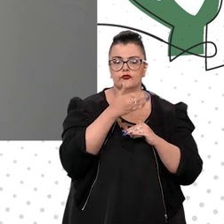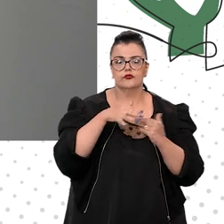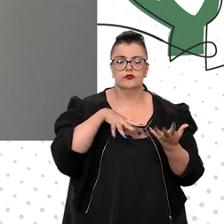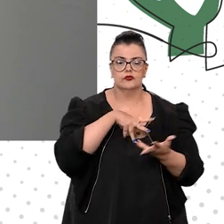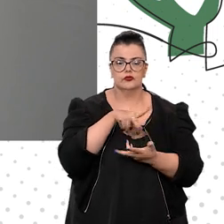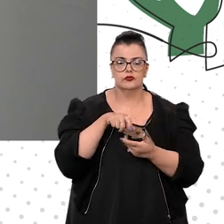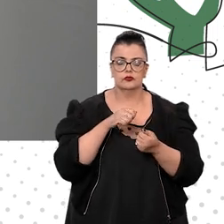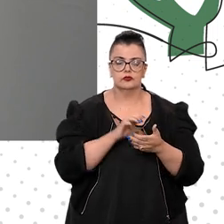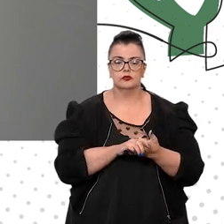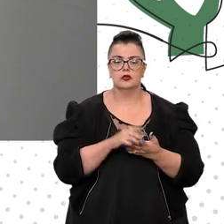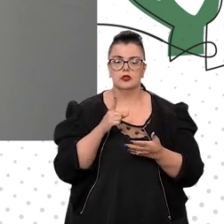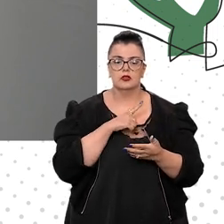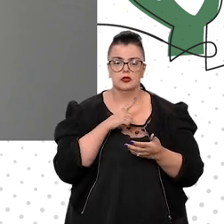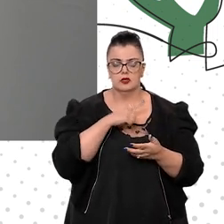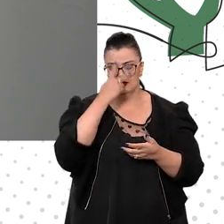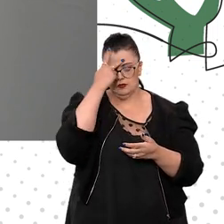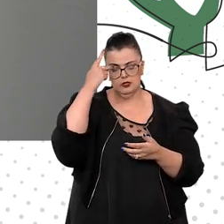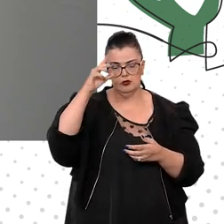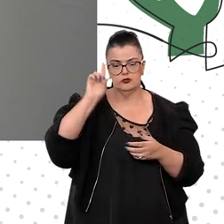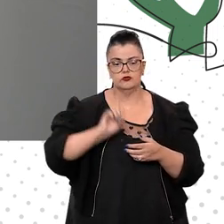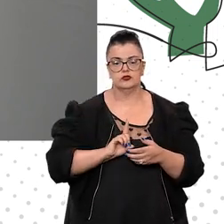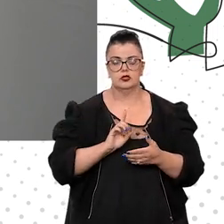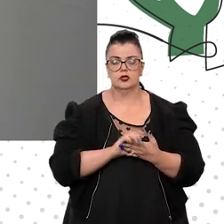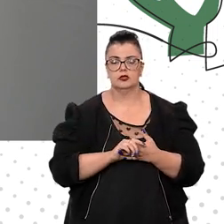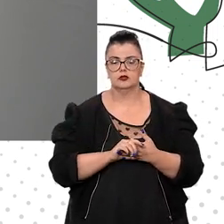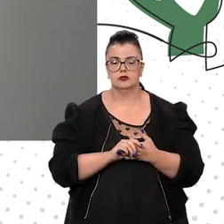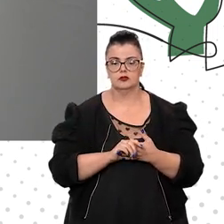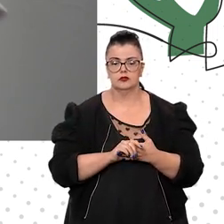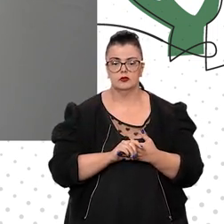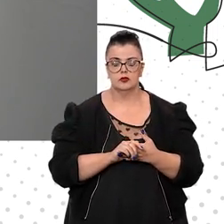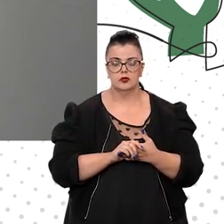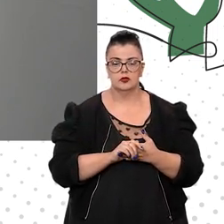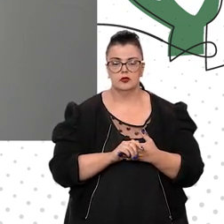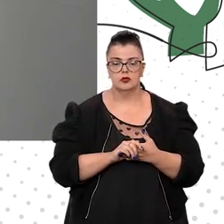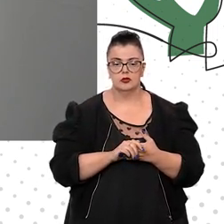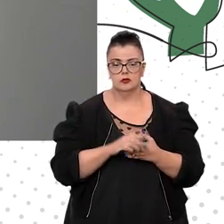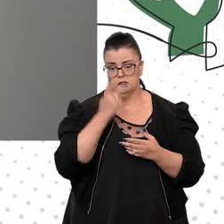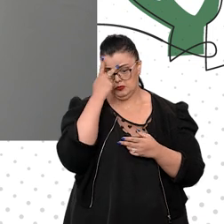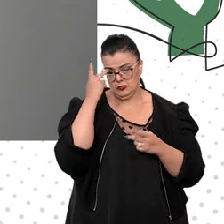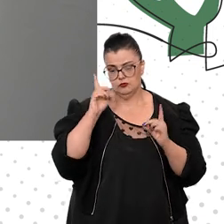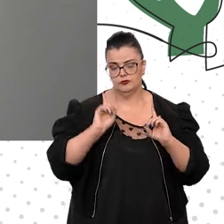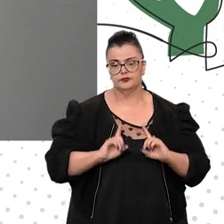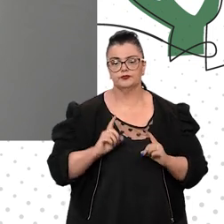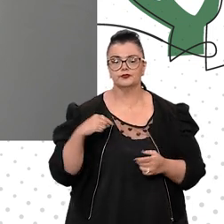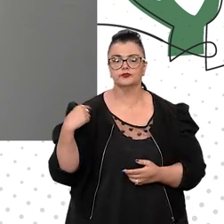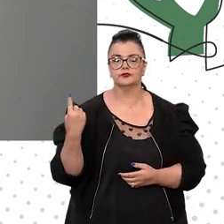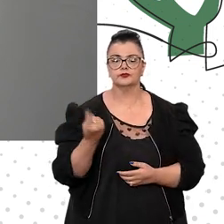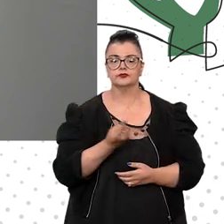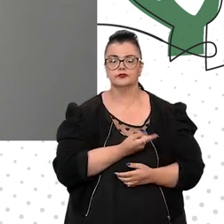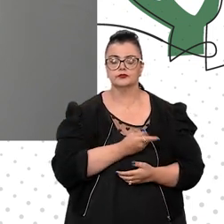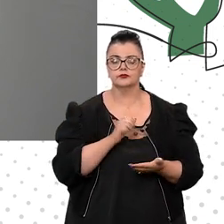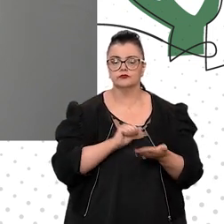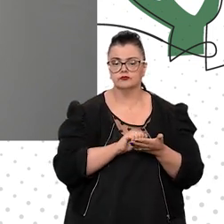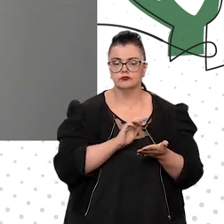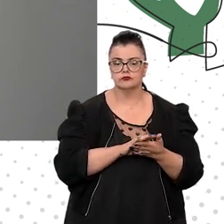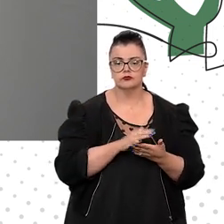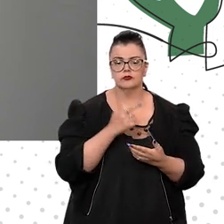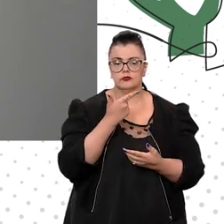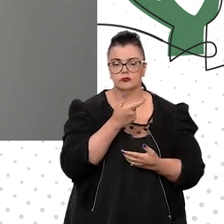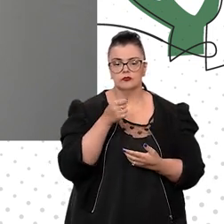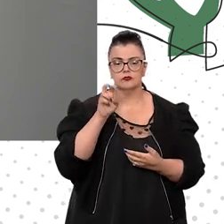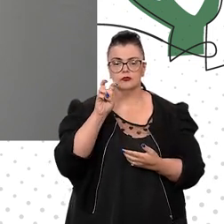Direitos da Pessoa com Deficiência. Então, nós, já a partir de 2015, temos uma